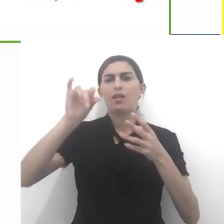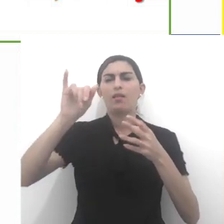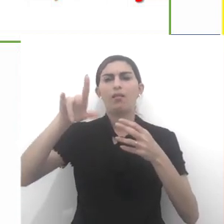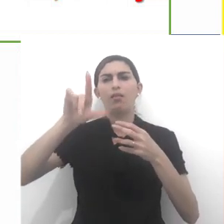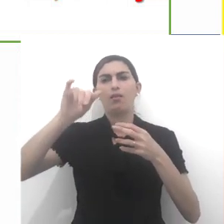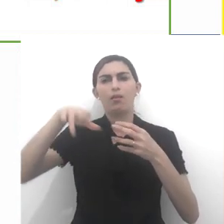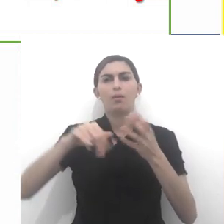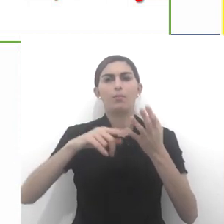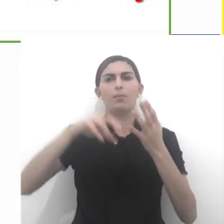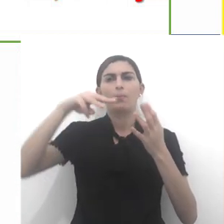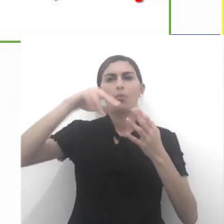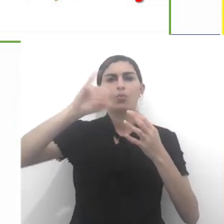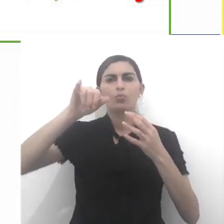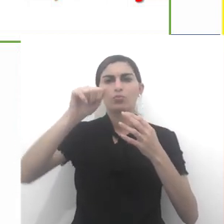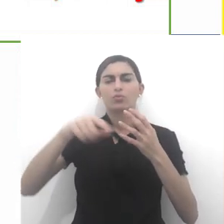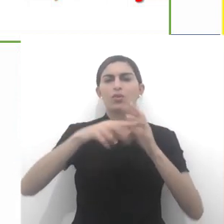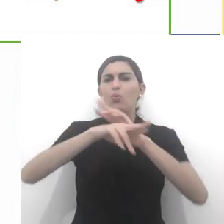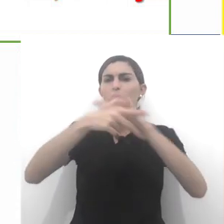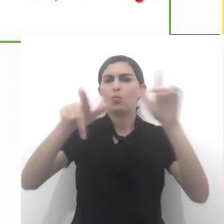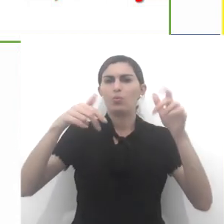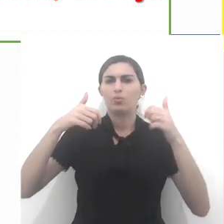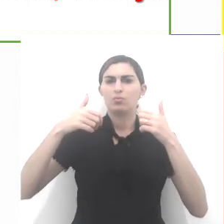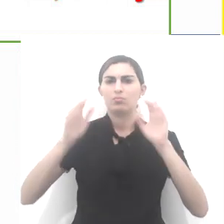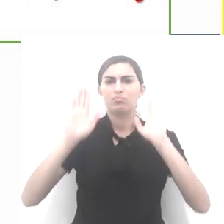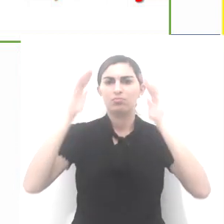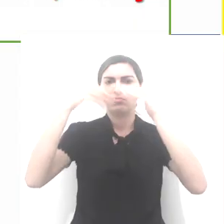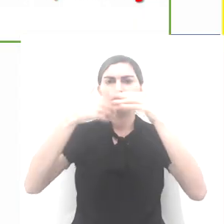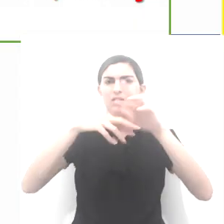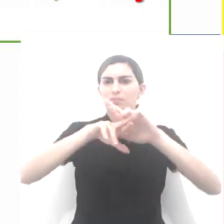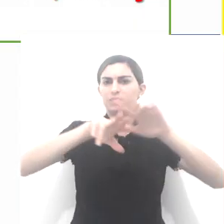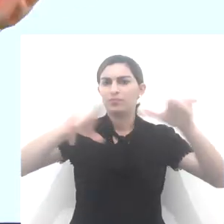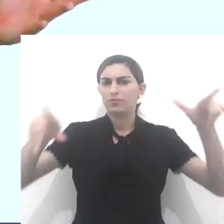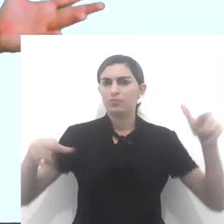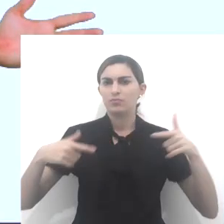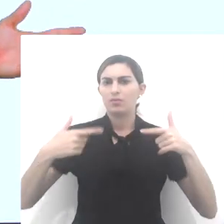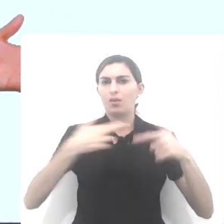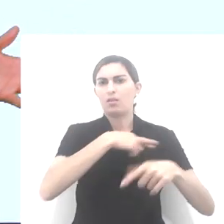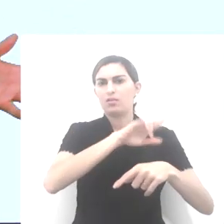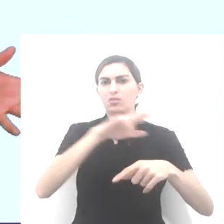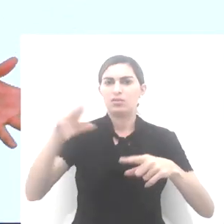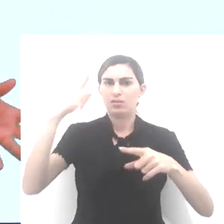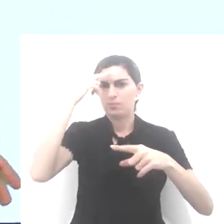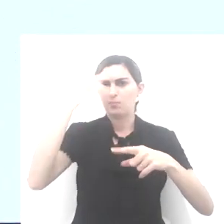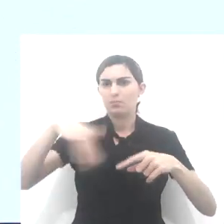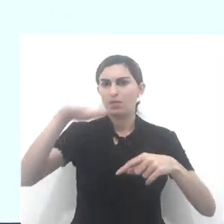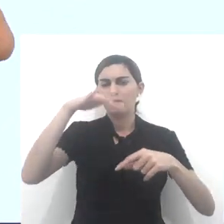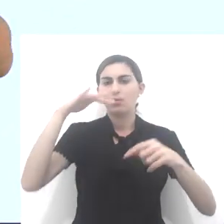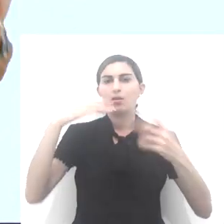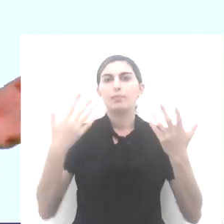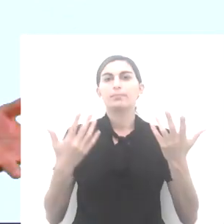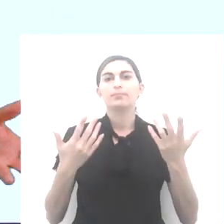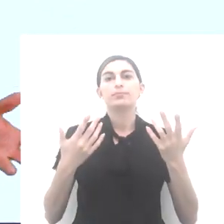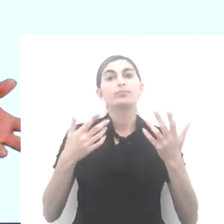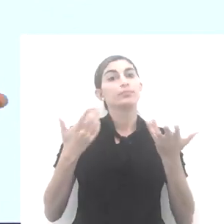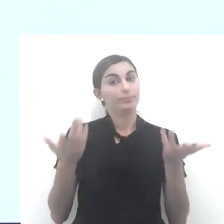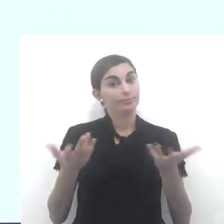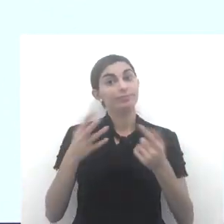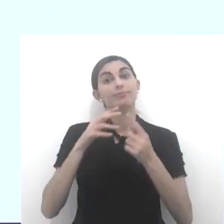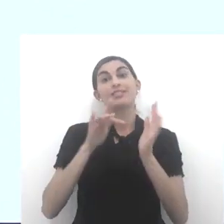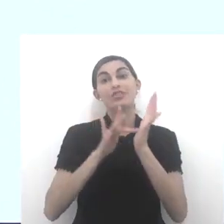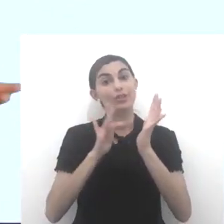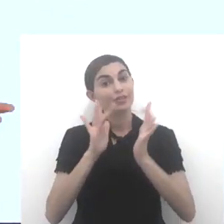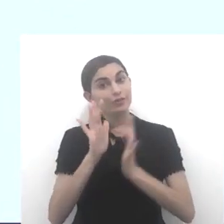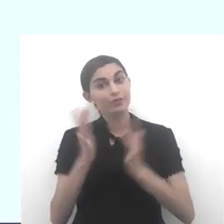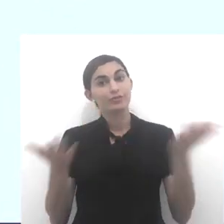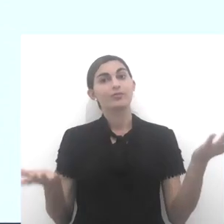Lama, Amonja Coen e outros sacerdotes de várias religiões. Jesus de Nazaré, os